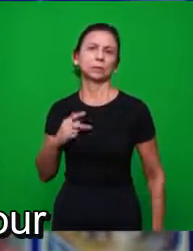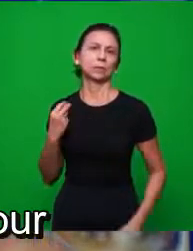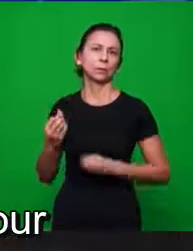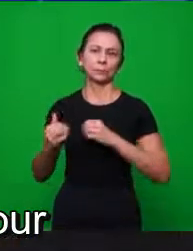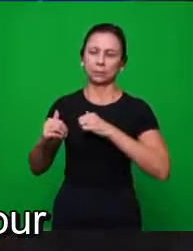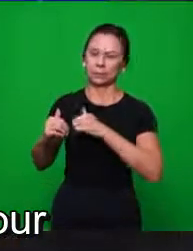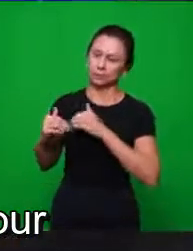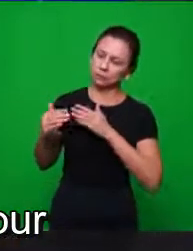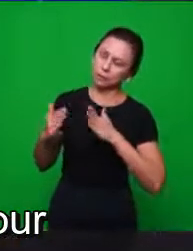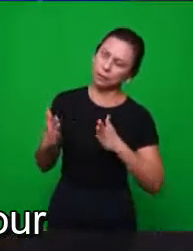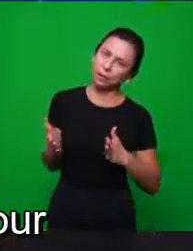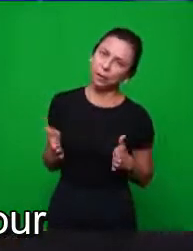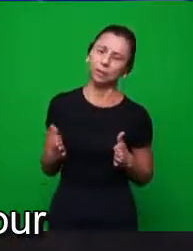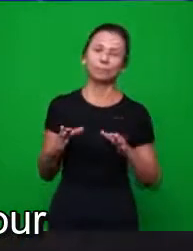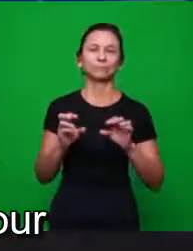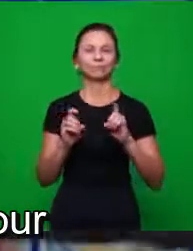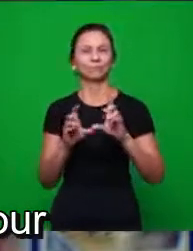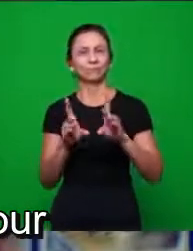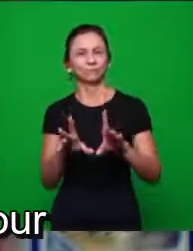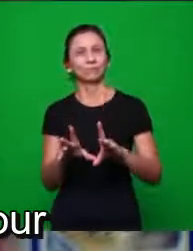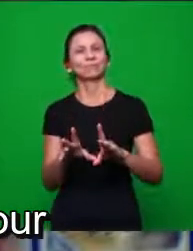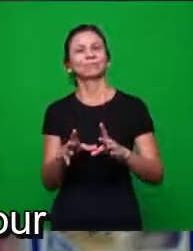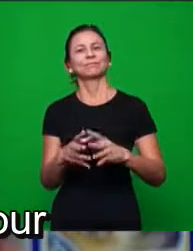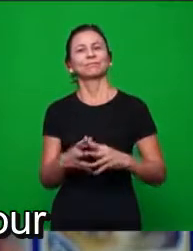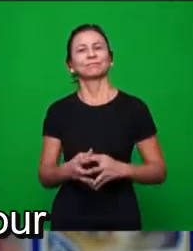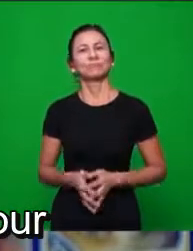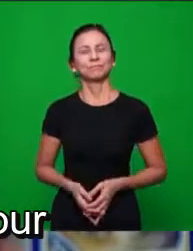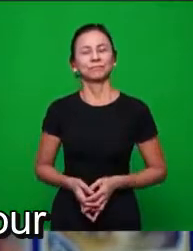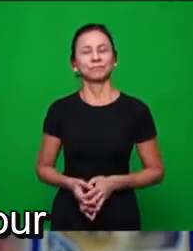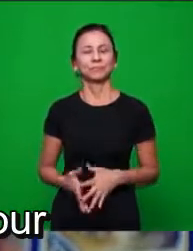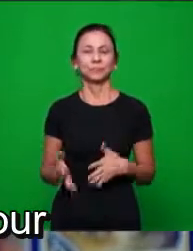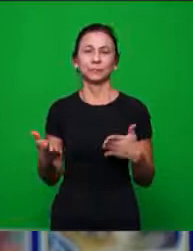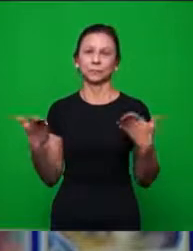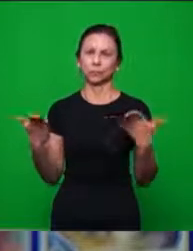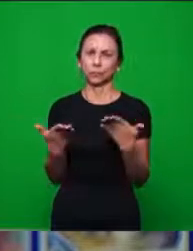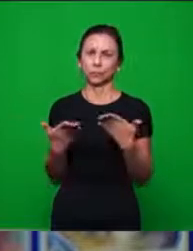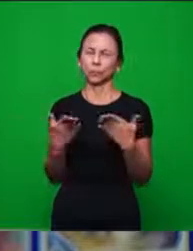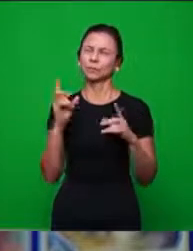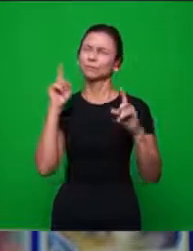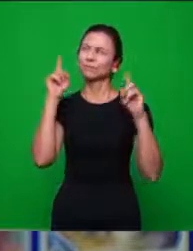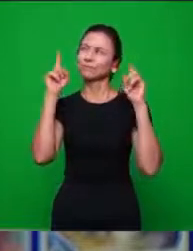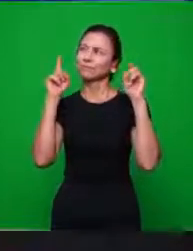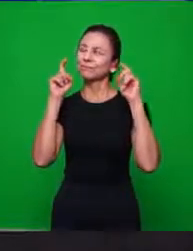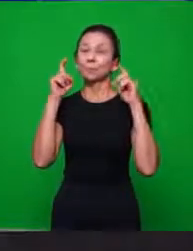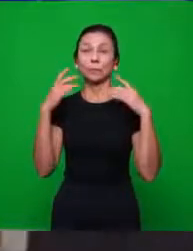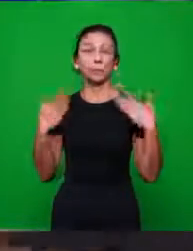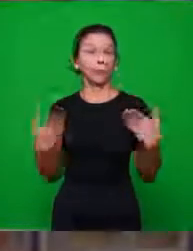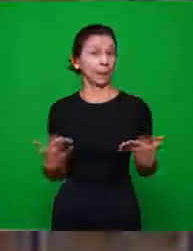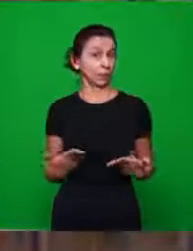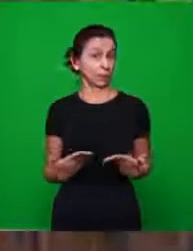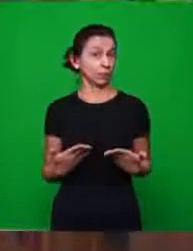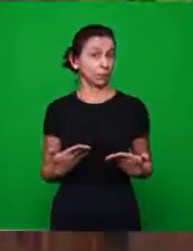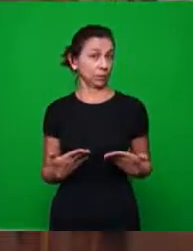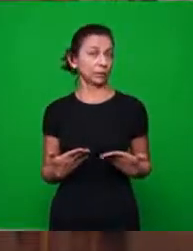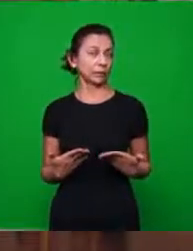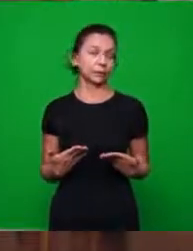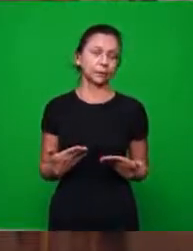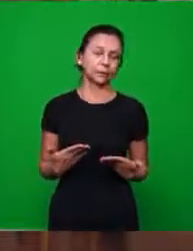viver então essa doutrina? Hoje, a nossa preocupação aqui está